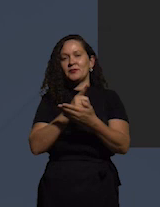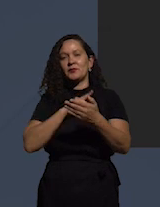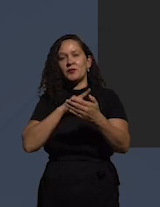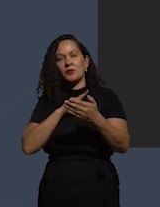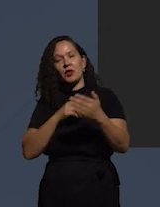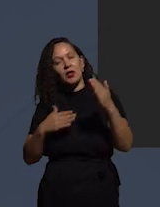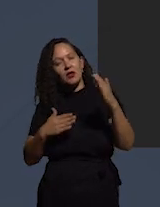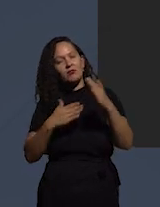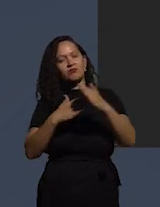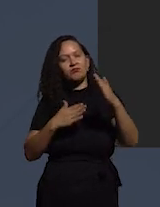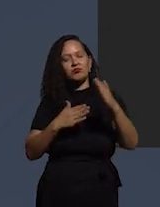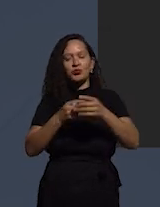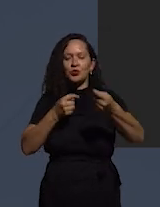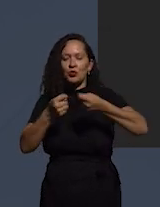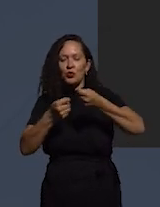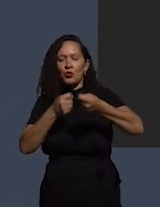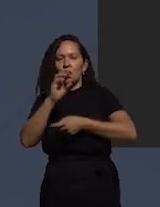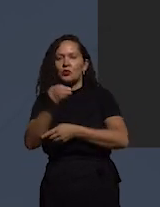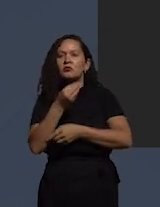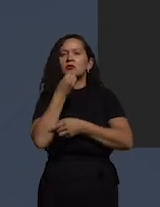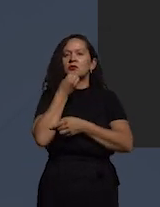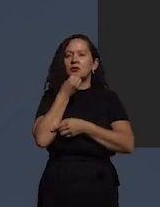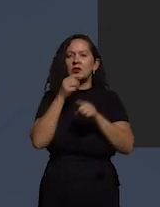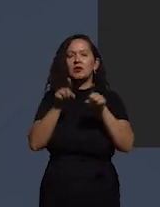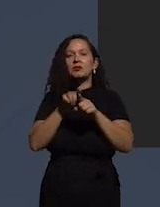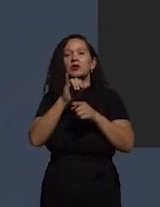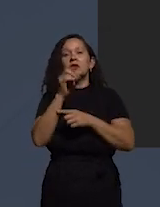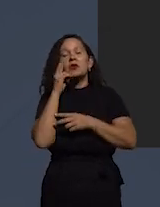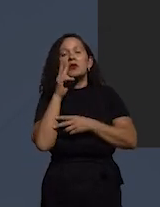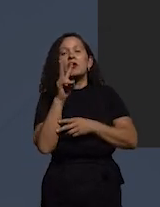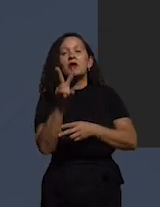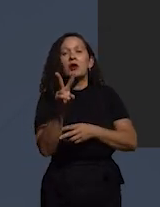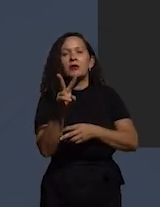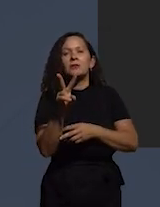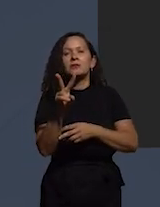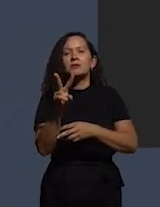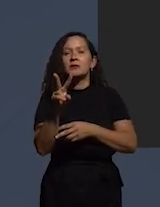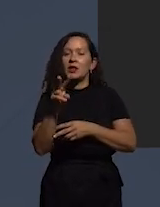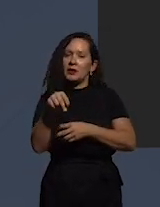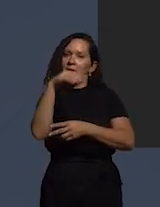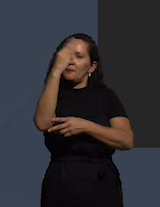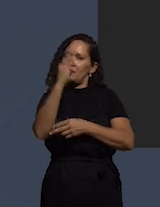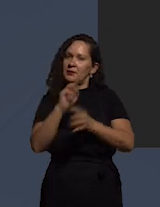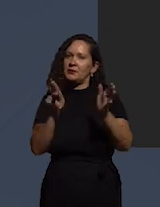são mais controle das oportunidades se você olhar para o caso do Brasil